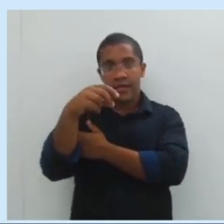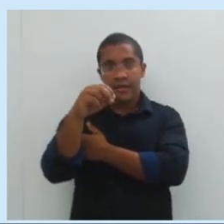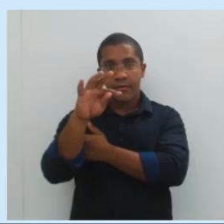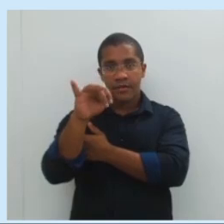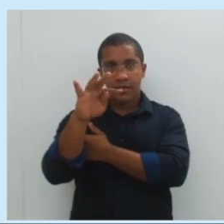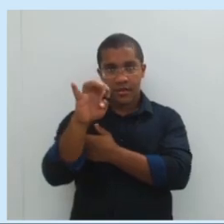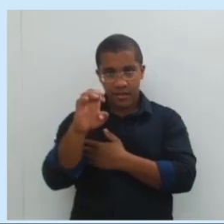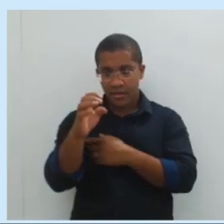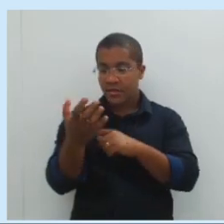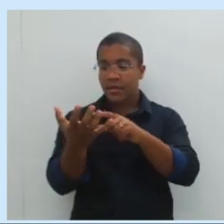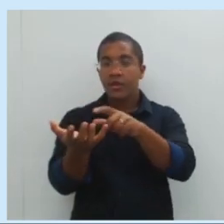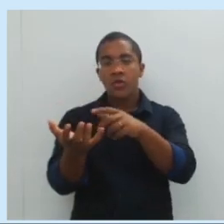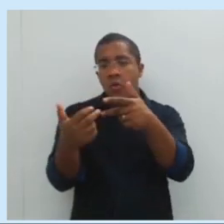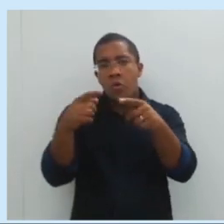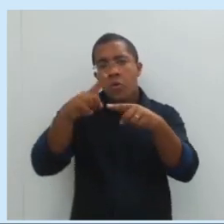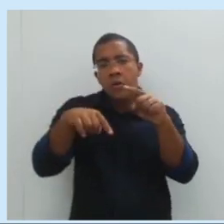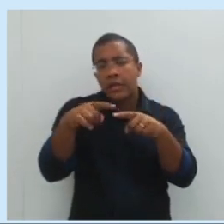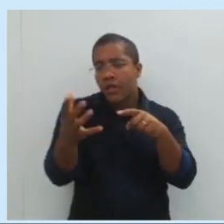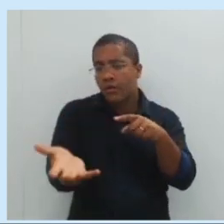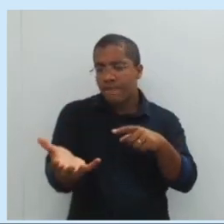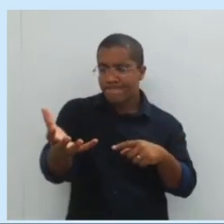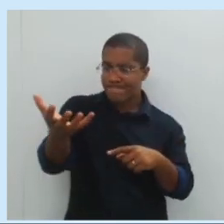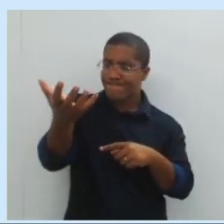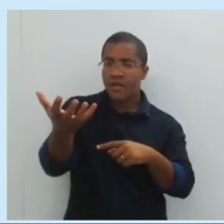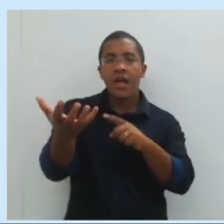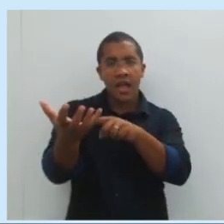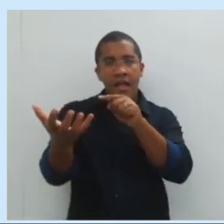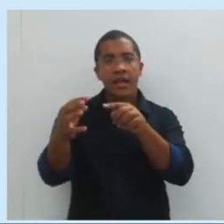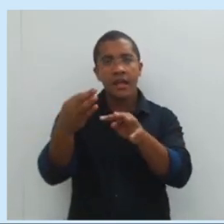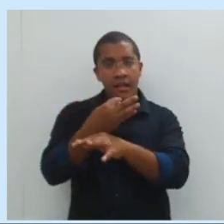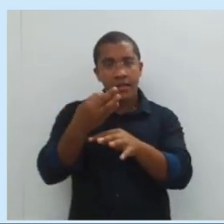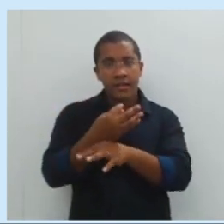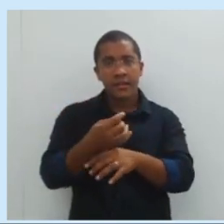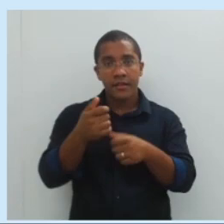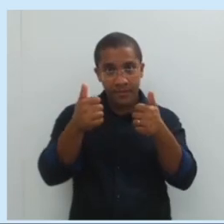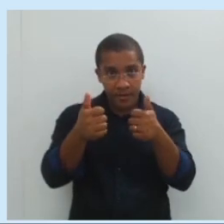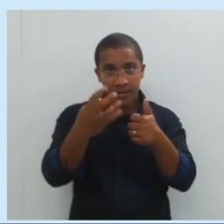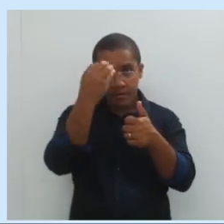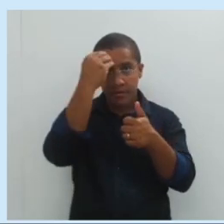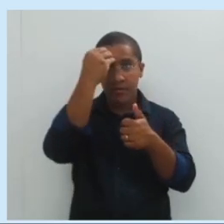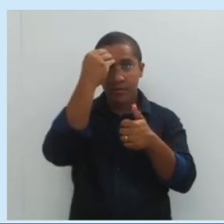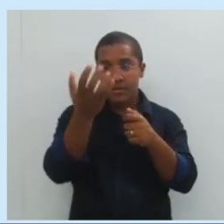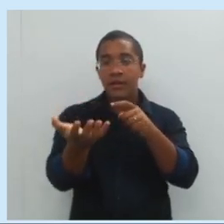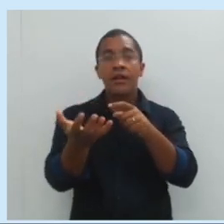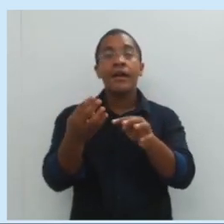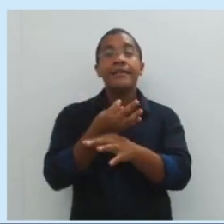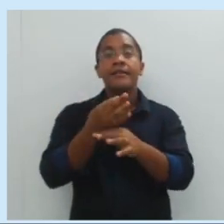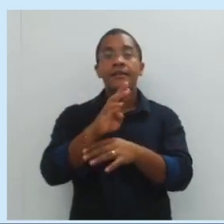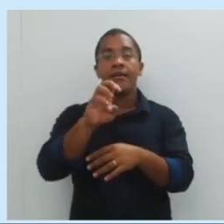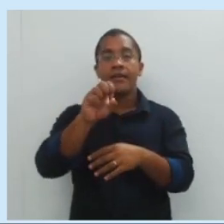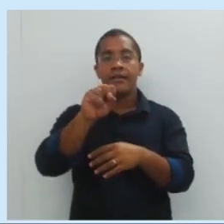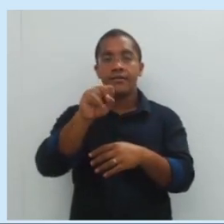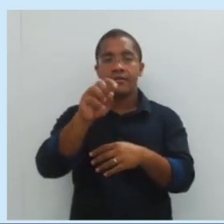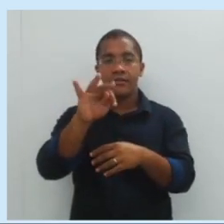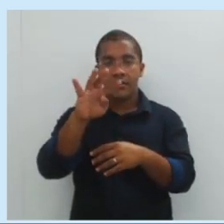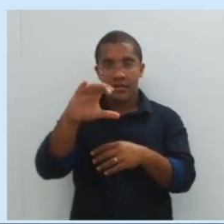resistência. Um objeto que eu queira erguer. Vamos lá. Força de resistência, quem eu quero